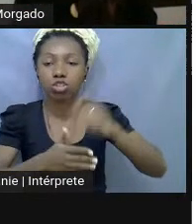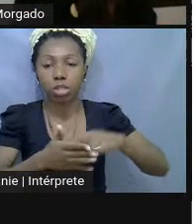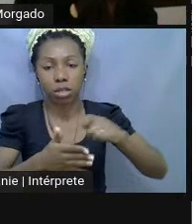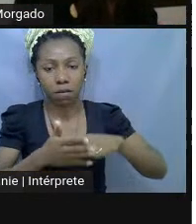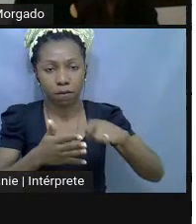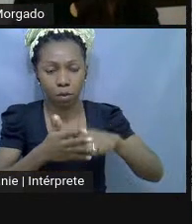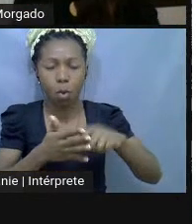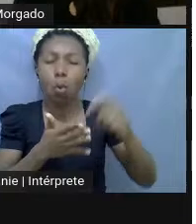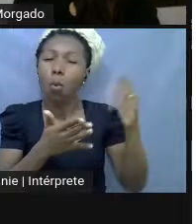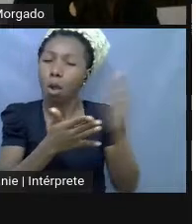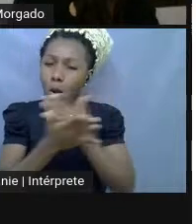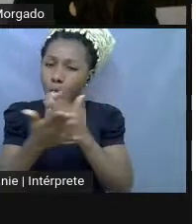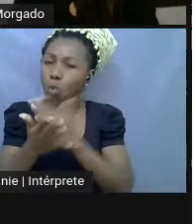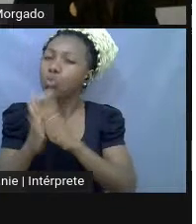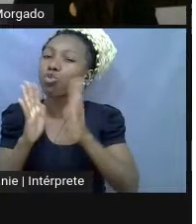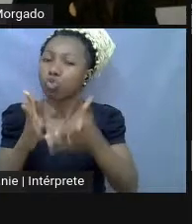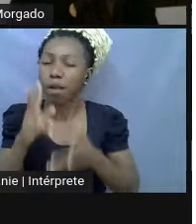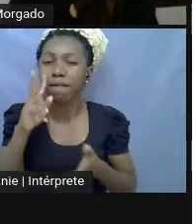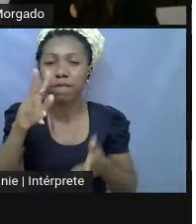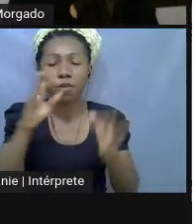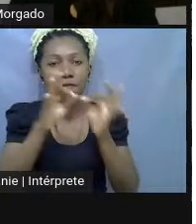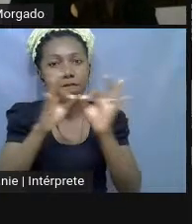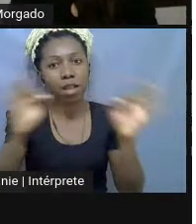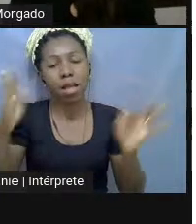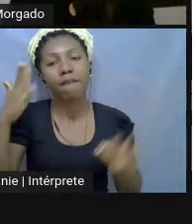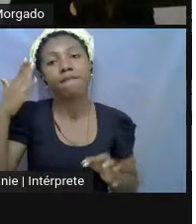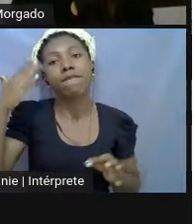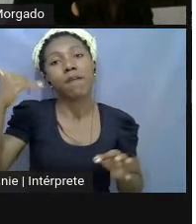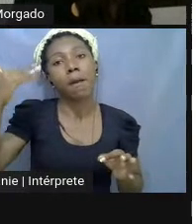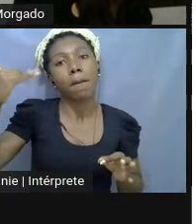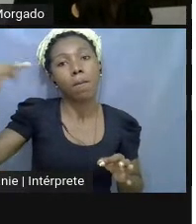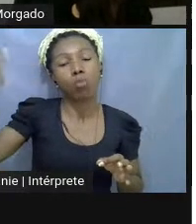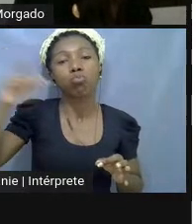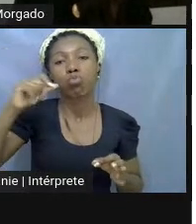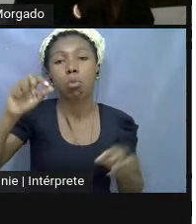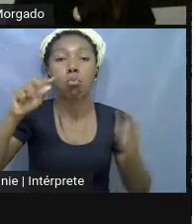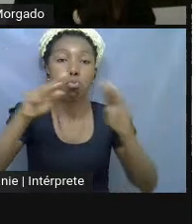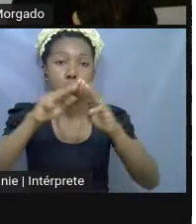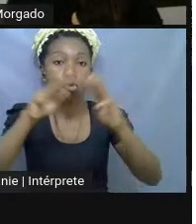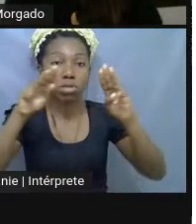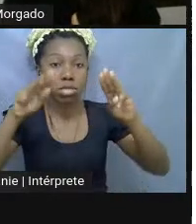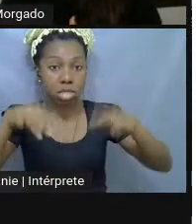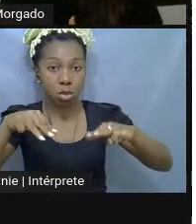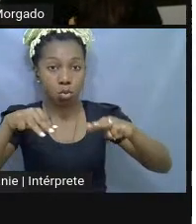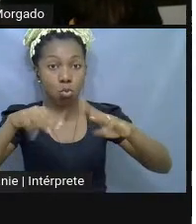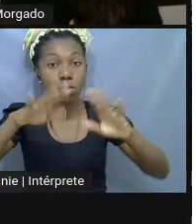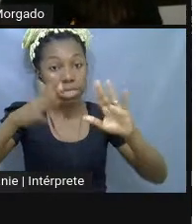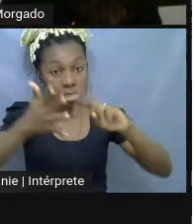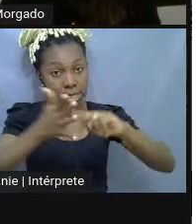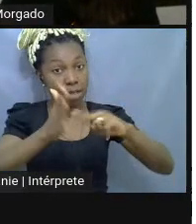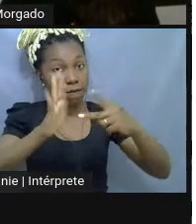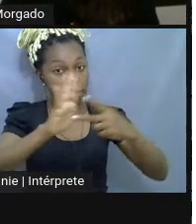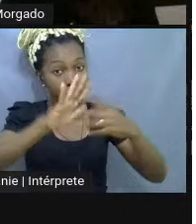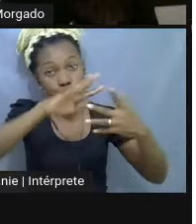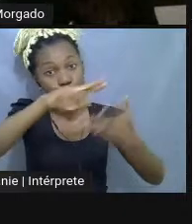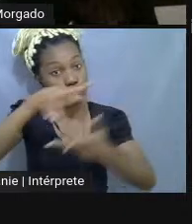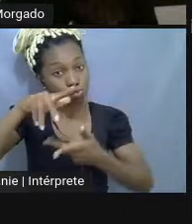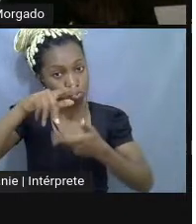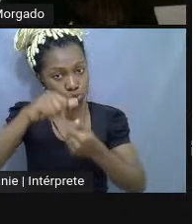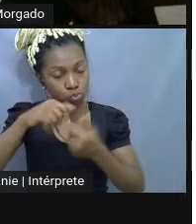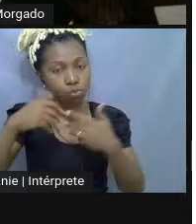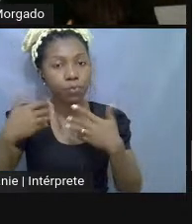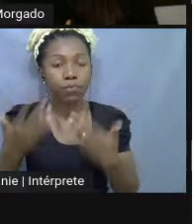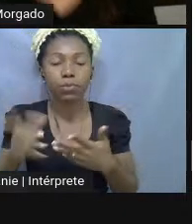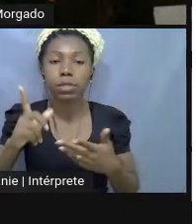ter escutado falar uma frase famosa do Oiticica que é o museu é o mundo. Então, eu trouxe aqui uma parte dessa